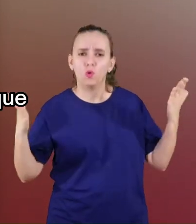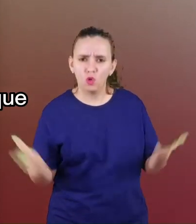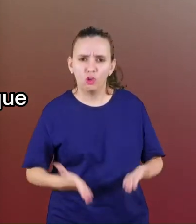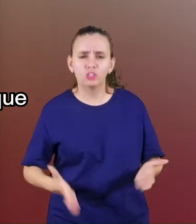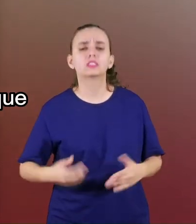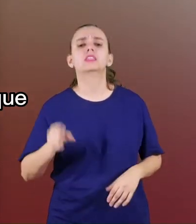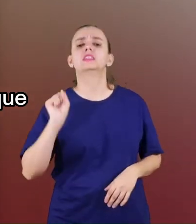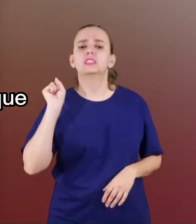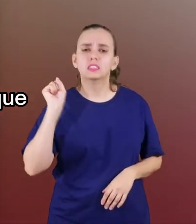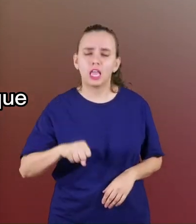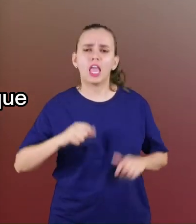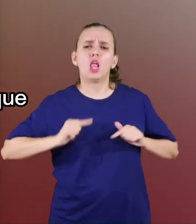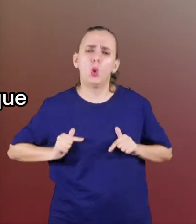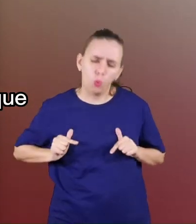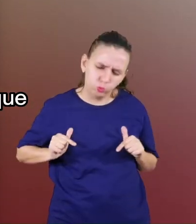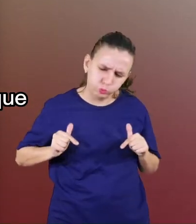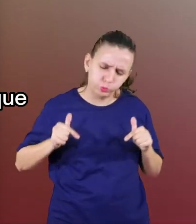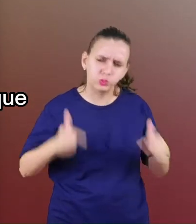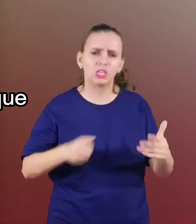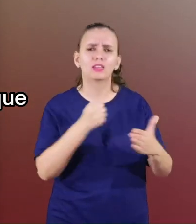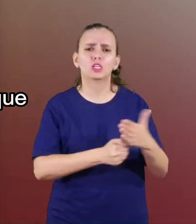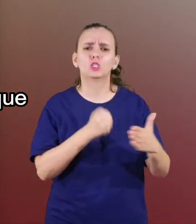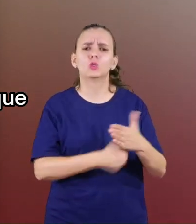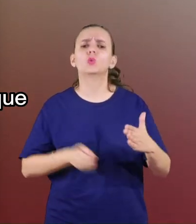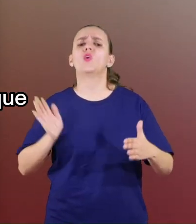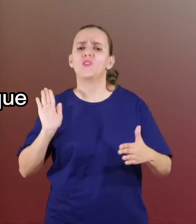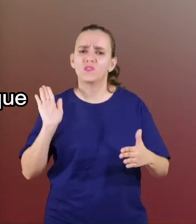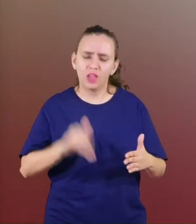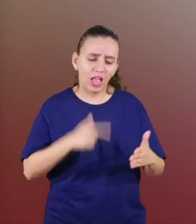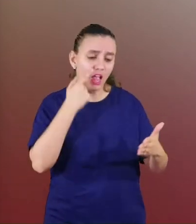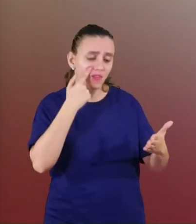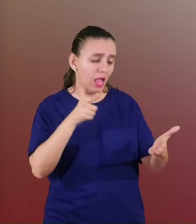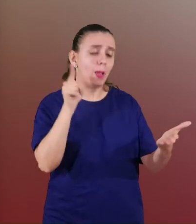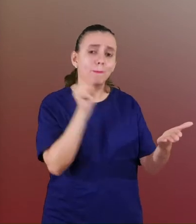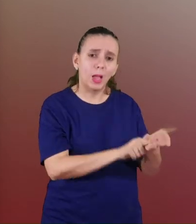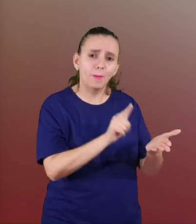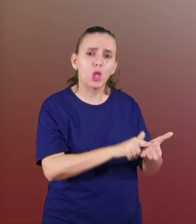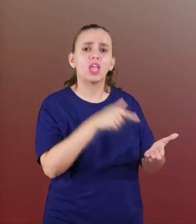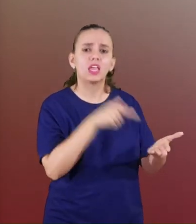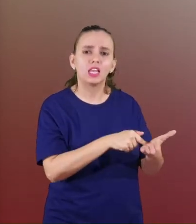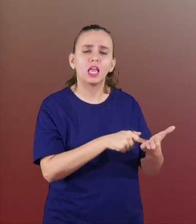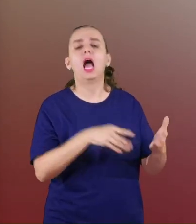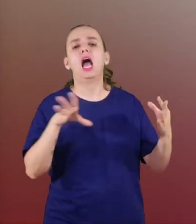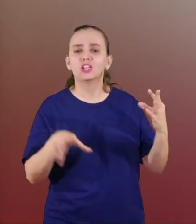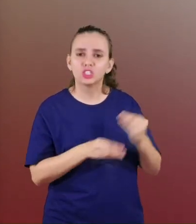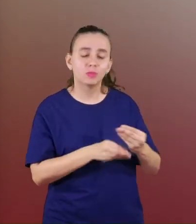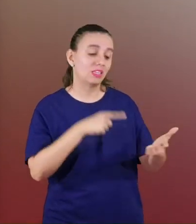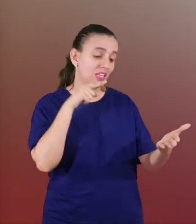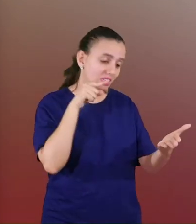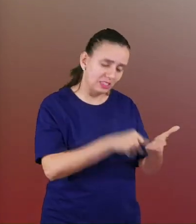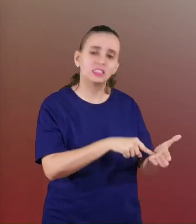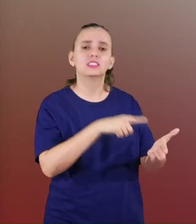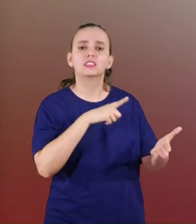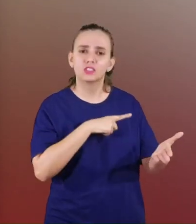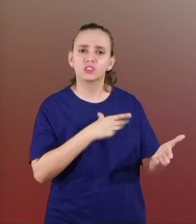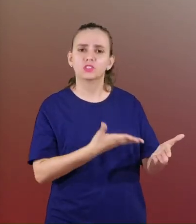a gente vem lutando para que esse papel ele seja assumido, ele seja